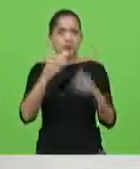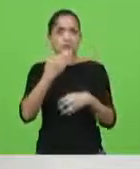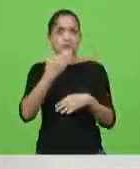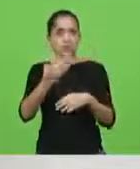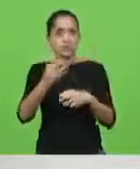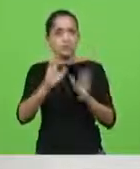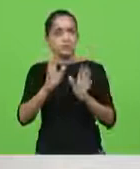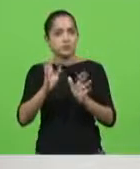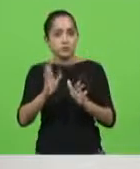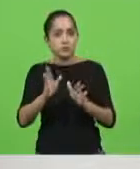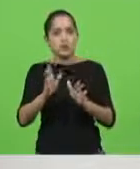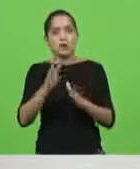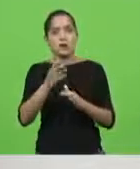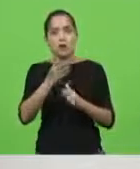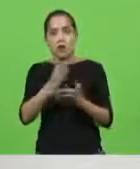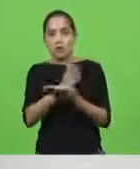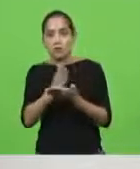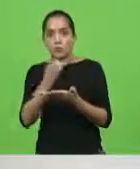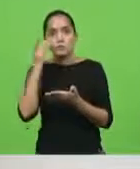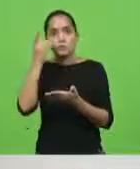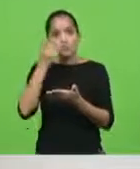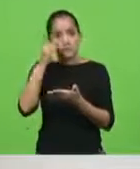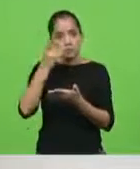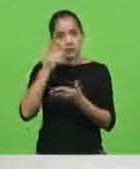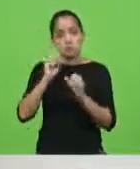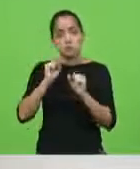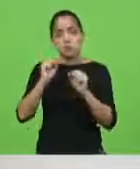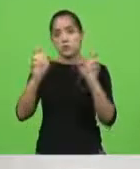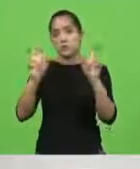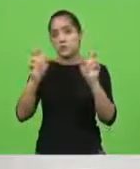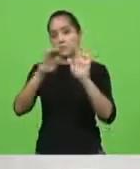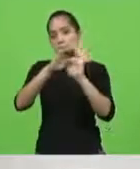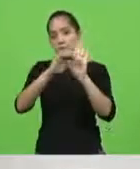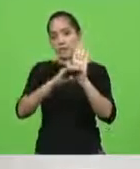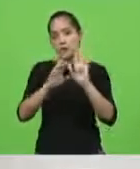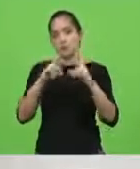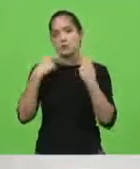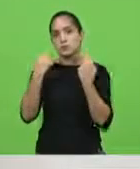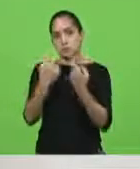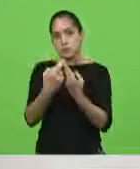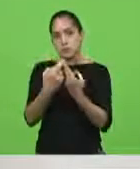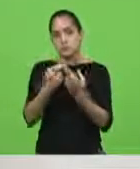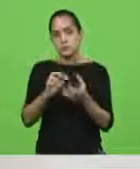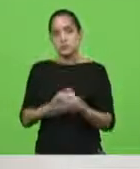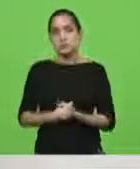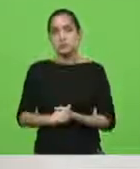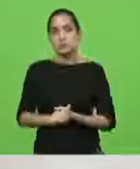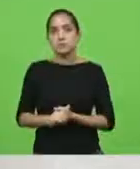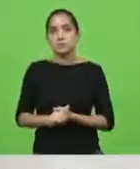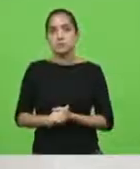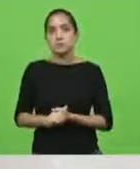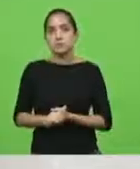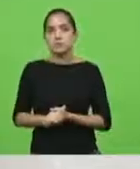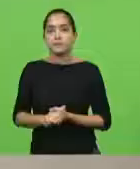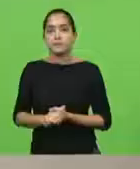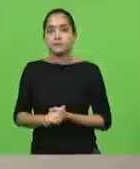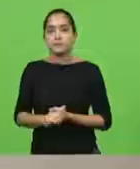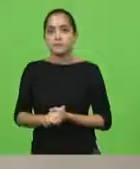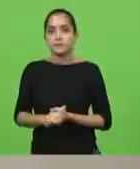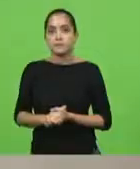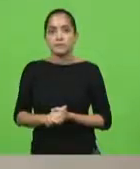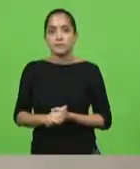alguns colegas e acho que ela poderia ser tema a pauta de uma reunião de líderes do senhor presidente. Era isso. Muito obrigada.